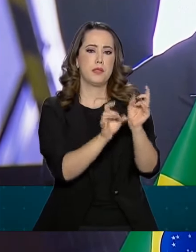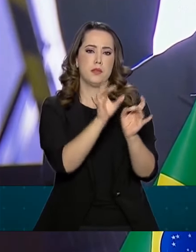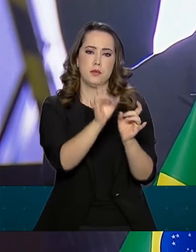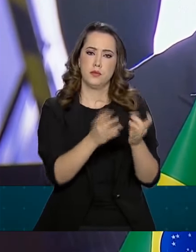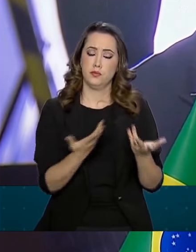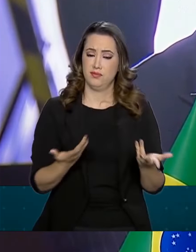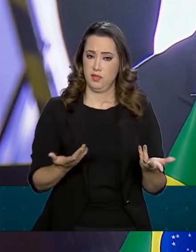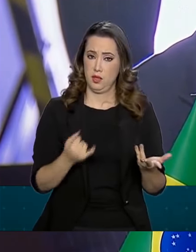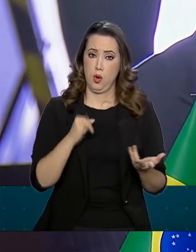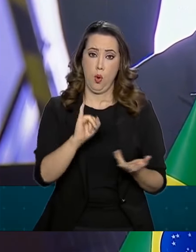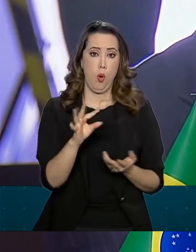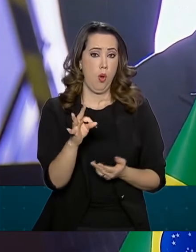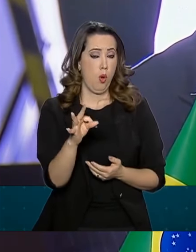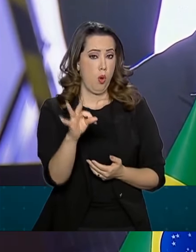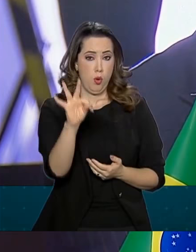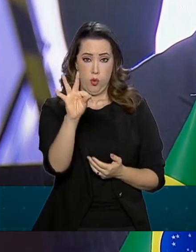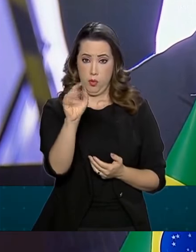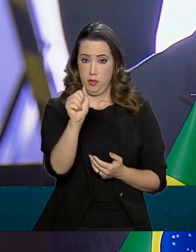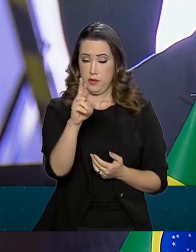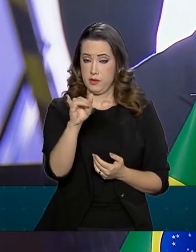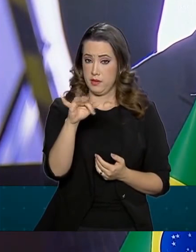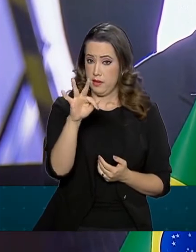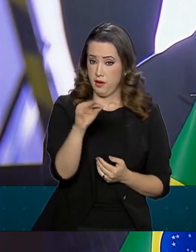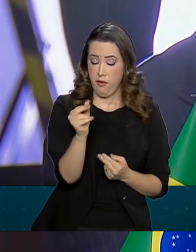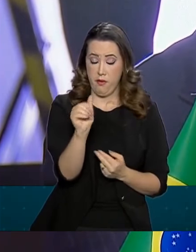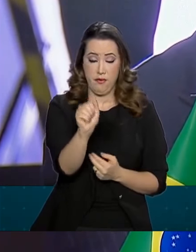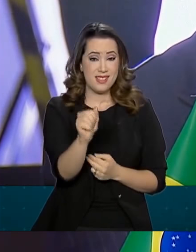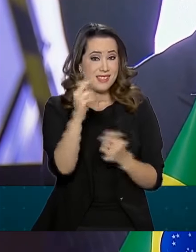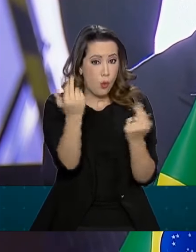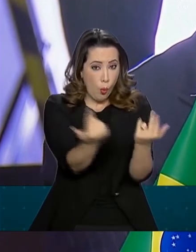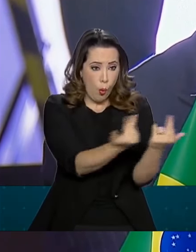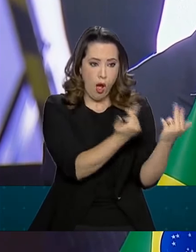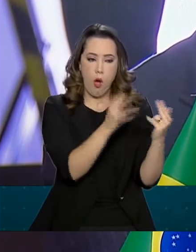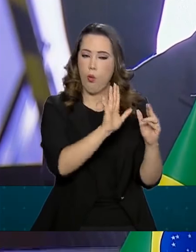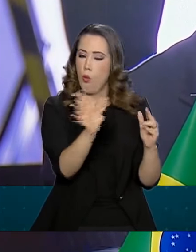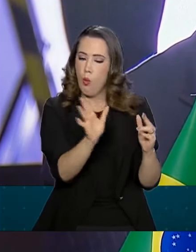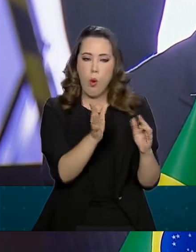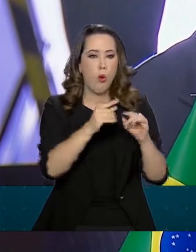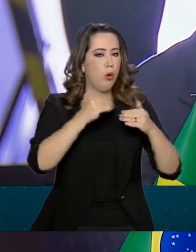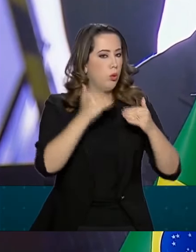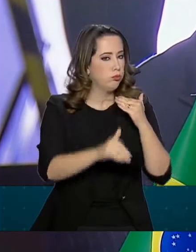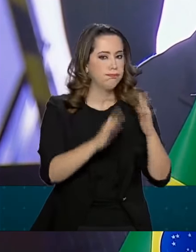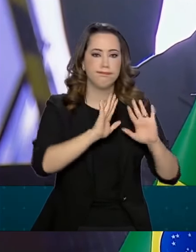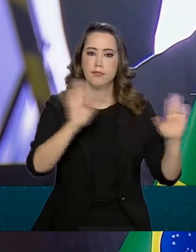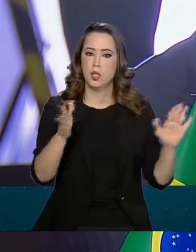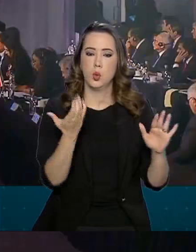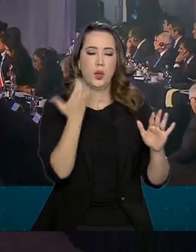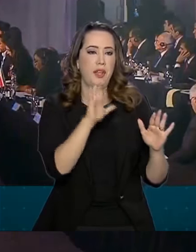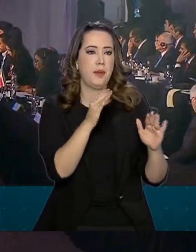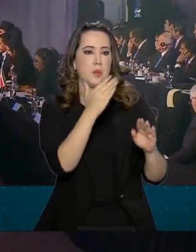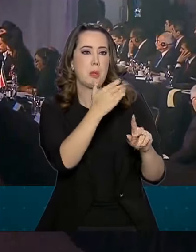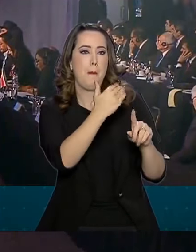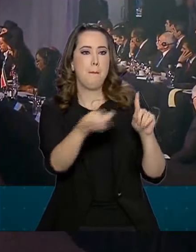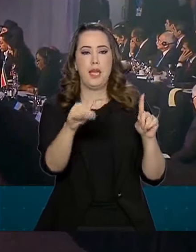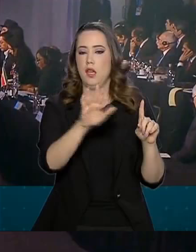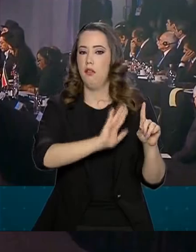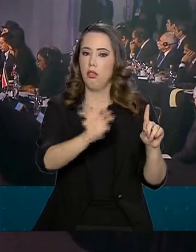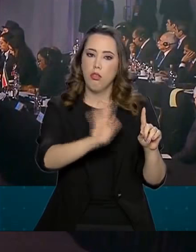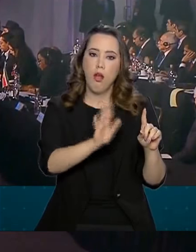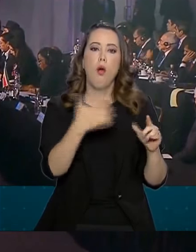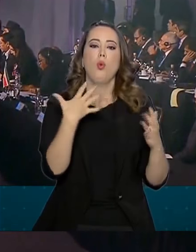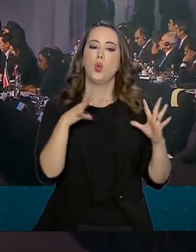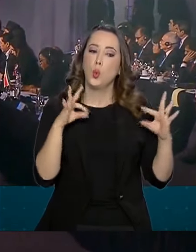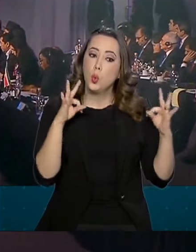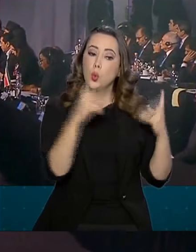as tarifas são comuns ou não são. Não queremos uma União Aduaneira pela metade. Investiremos,